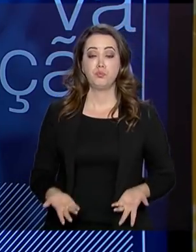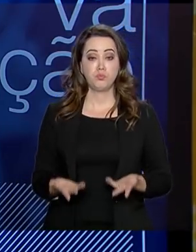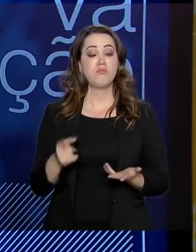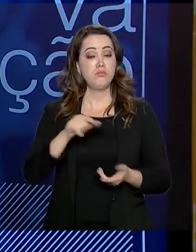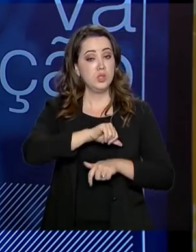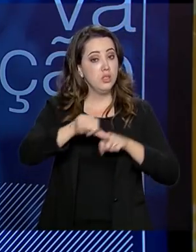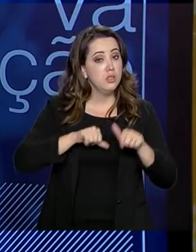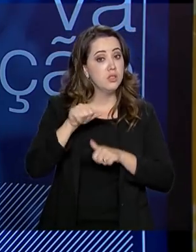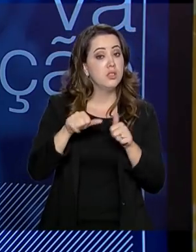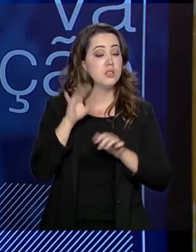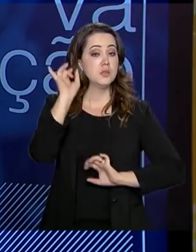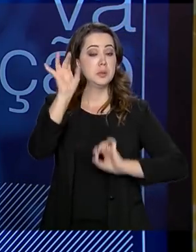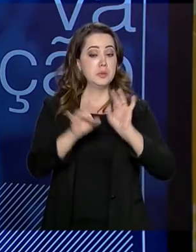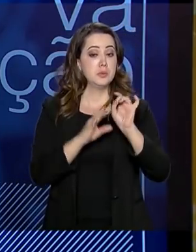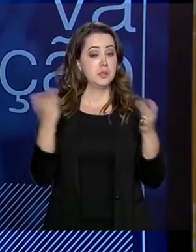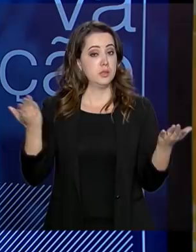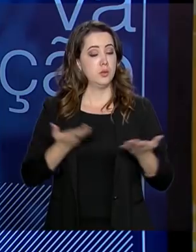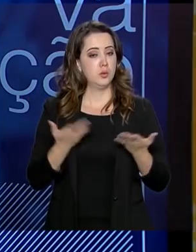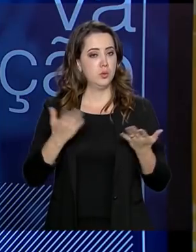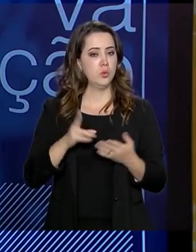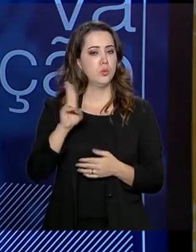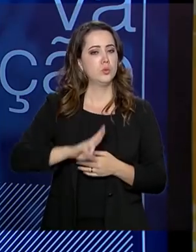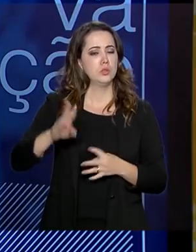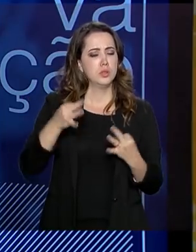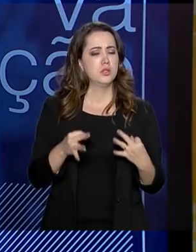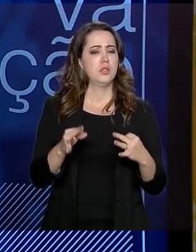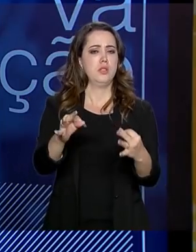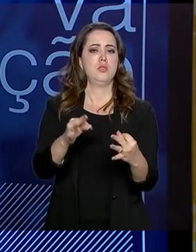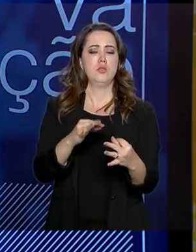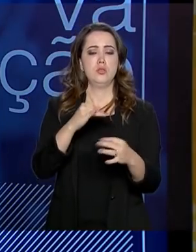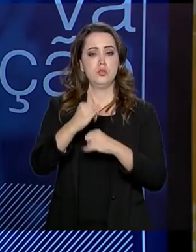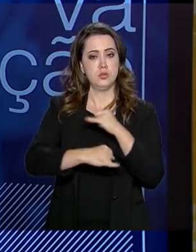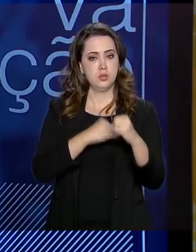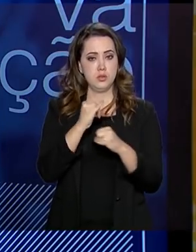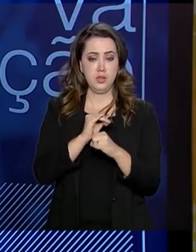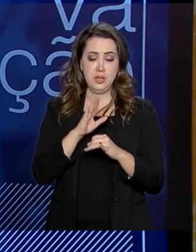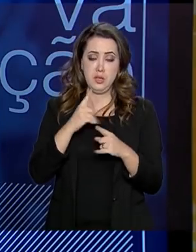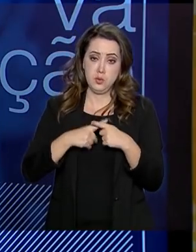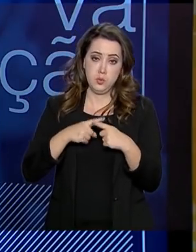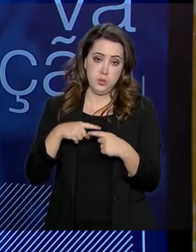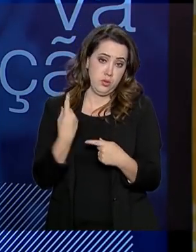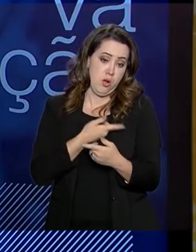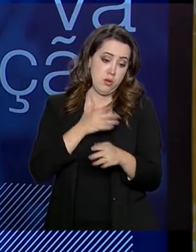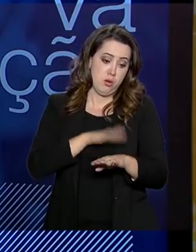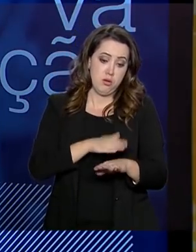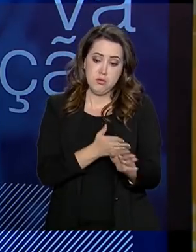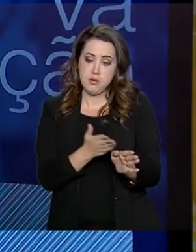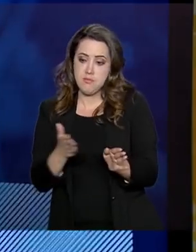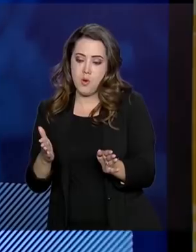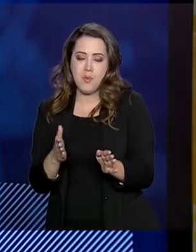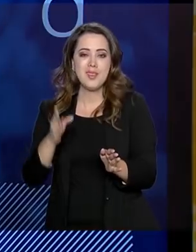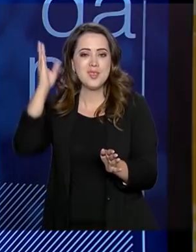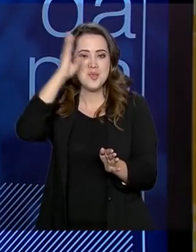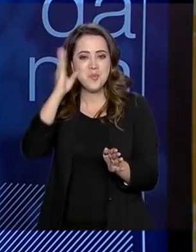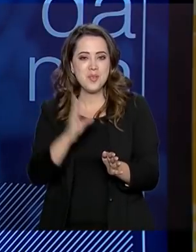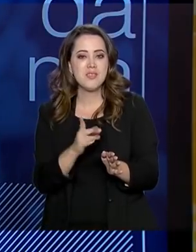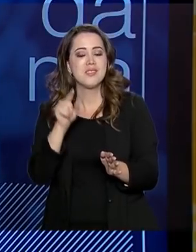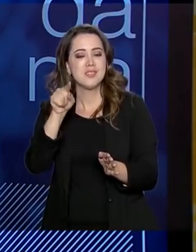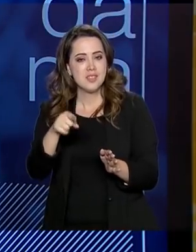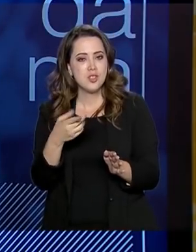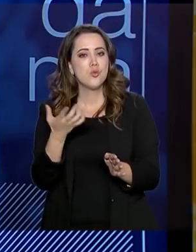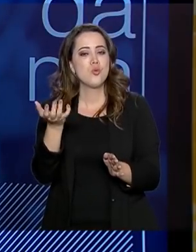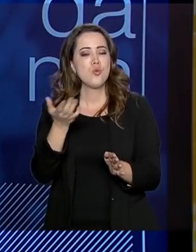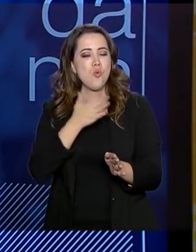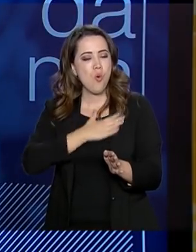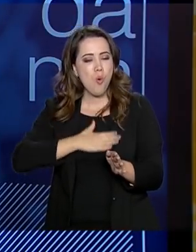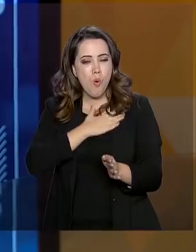E transformados em especial hoje usando tecnologias digitais, já que estamos nessa era e o brasileiro é tão faminto por novas